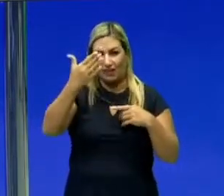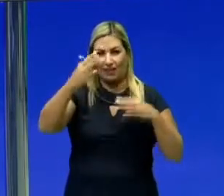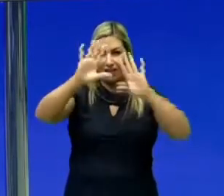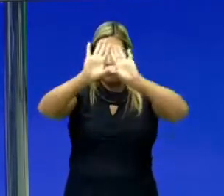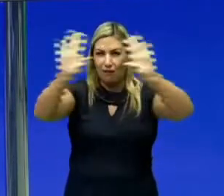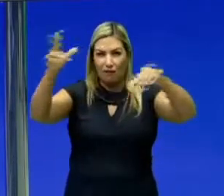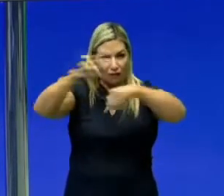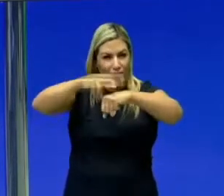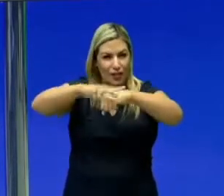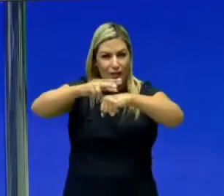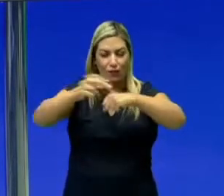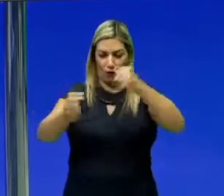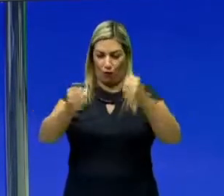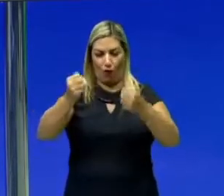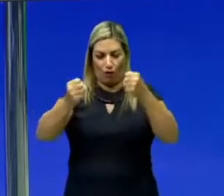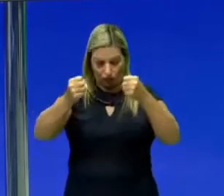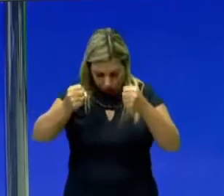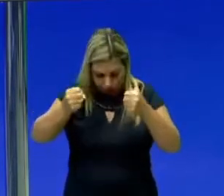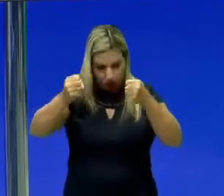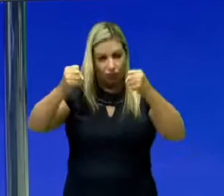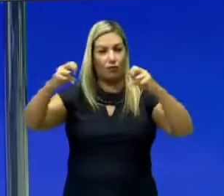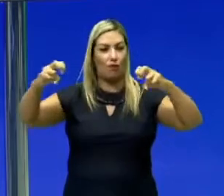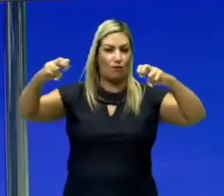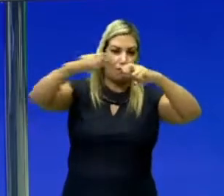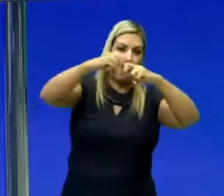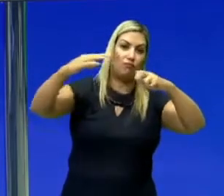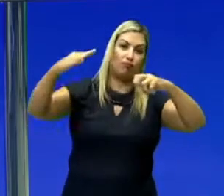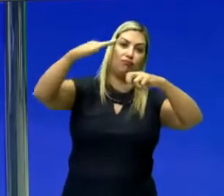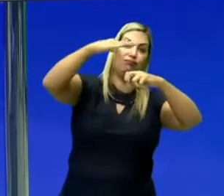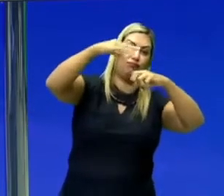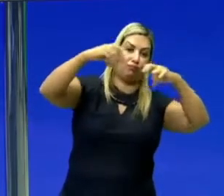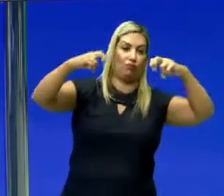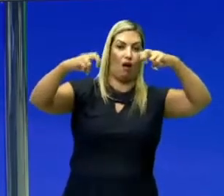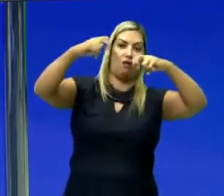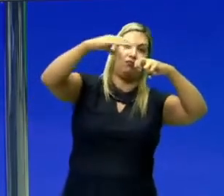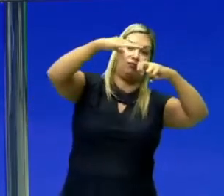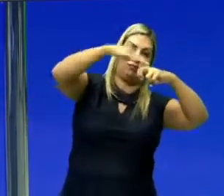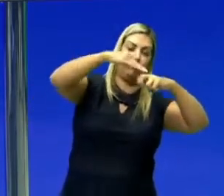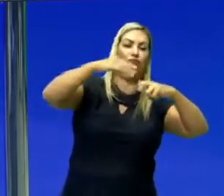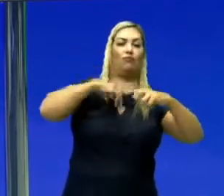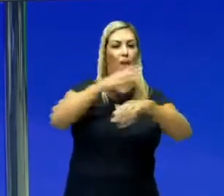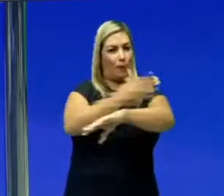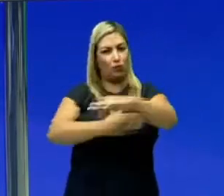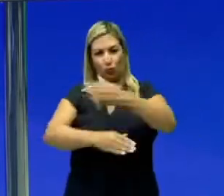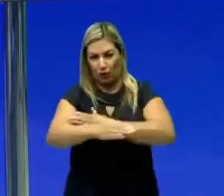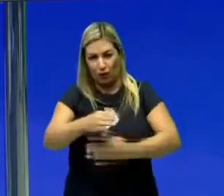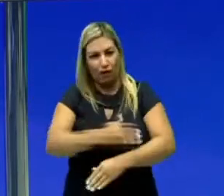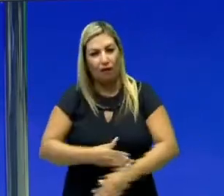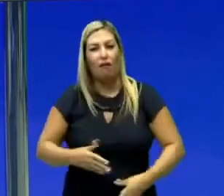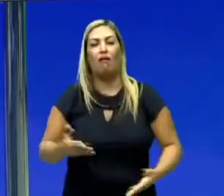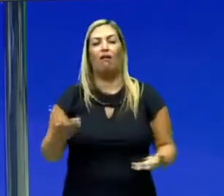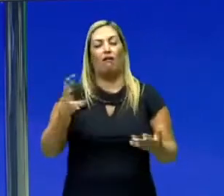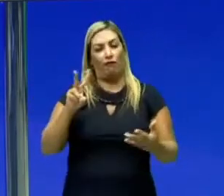bater no parabris, vai bater no volante, vai bater no outro carro, tá certo? E aí, consequentemente, vai se ferir. E o